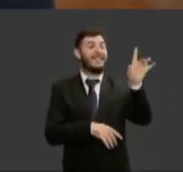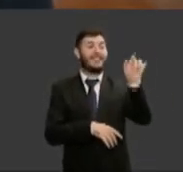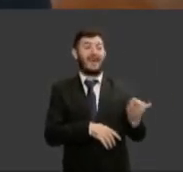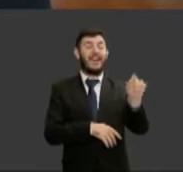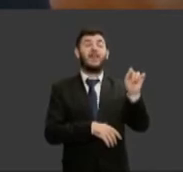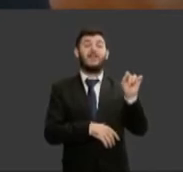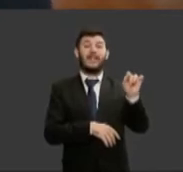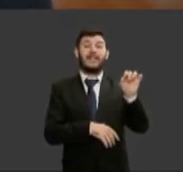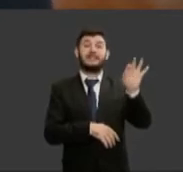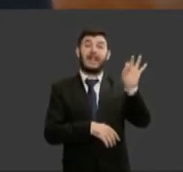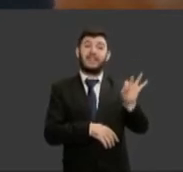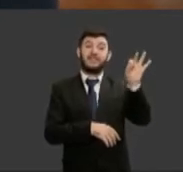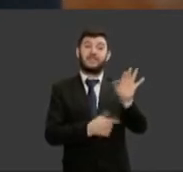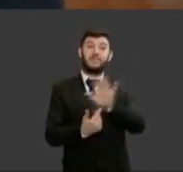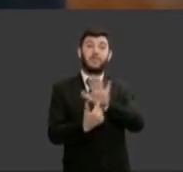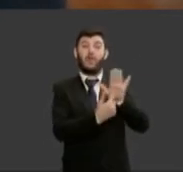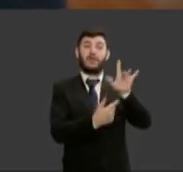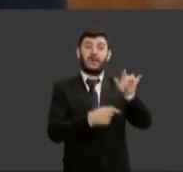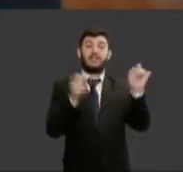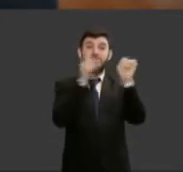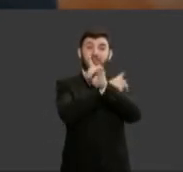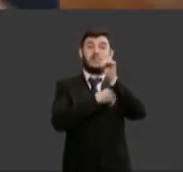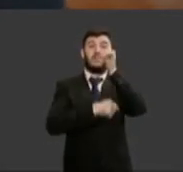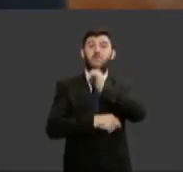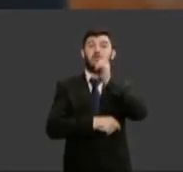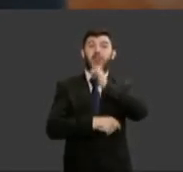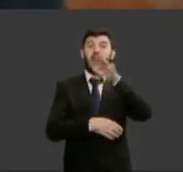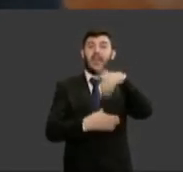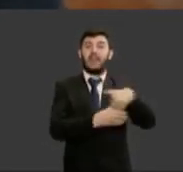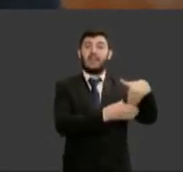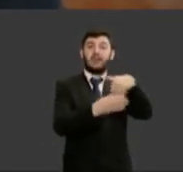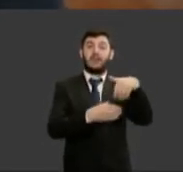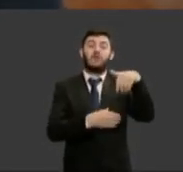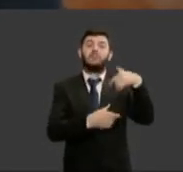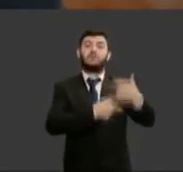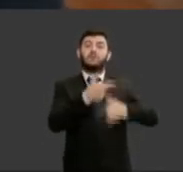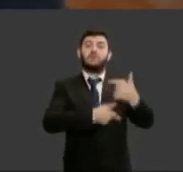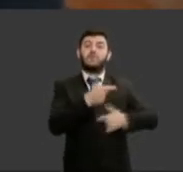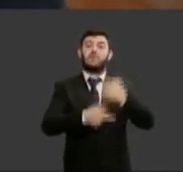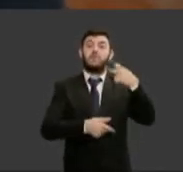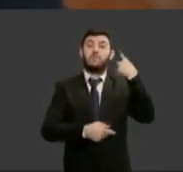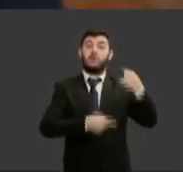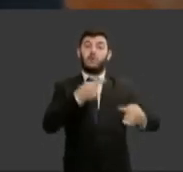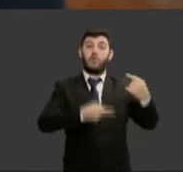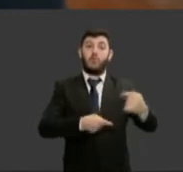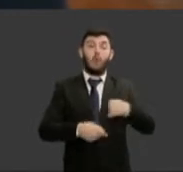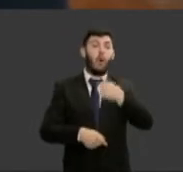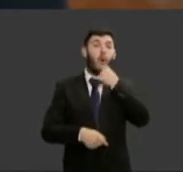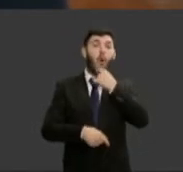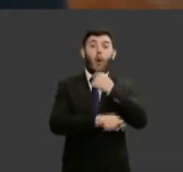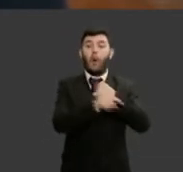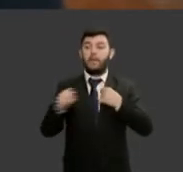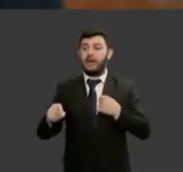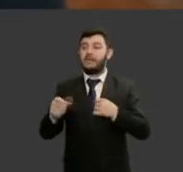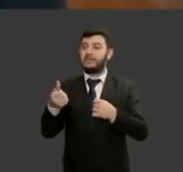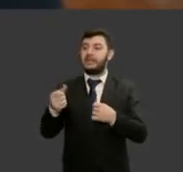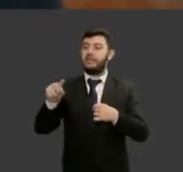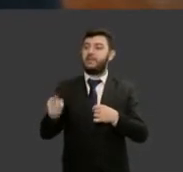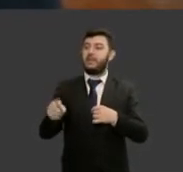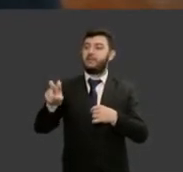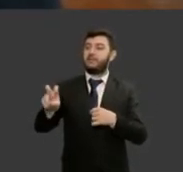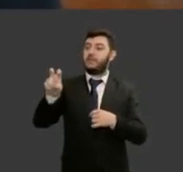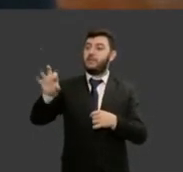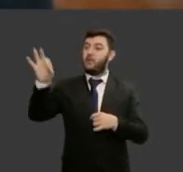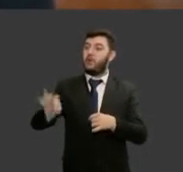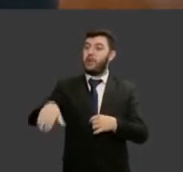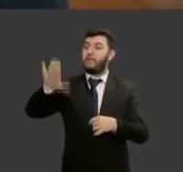dificuldade de uma mulher se eleger política o homem tem 6.5 mais chance de se eleger político do que uma